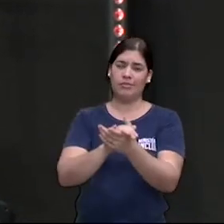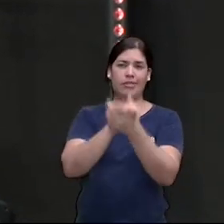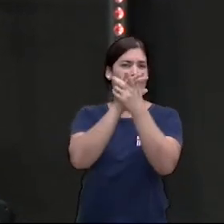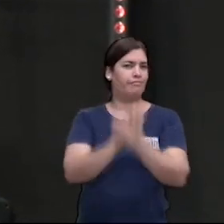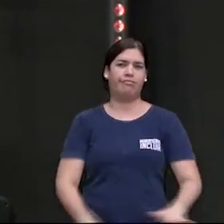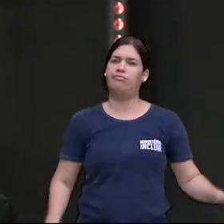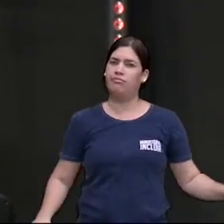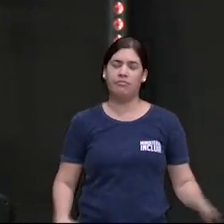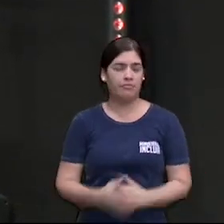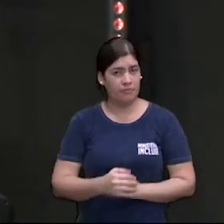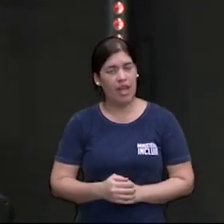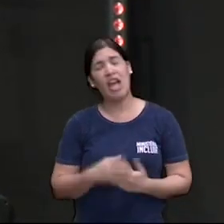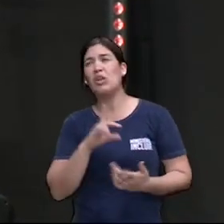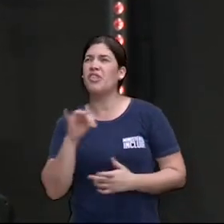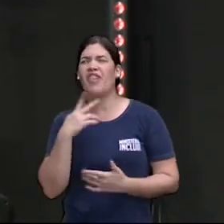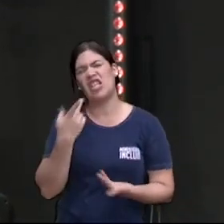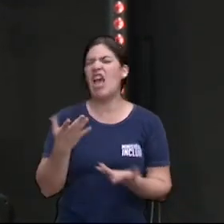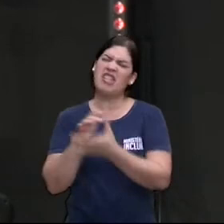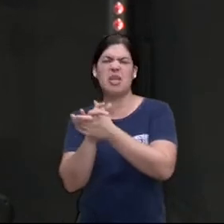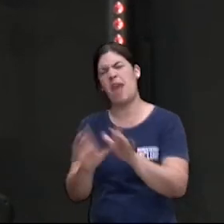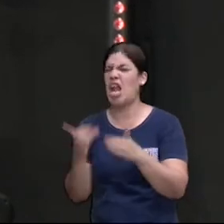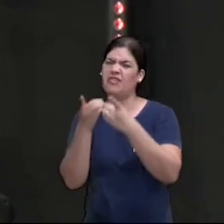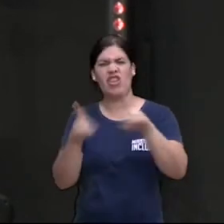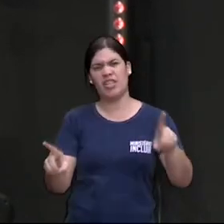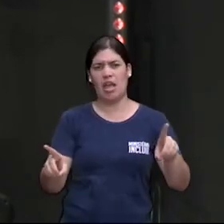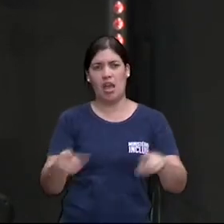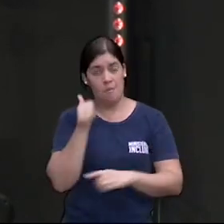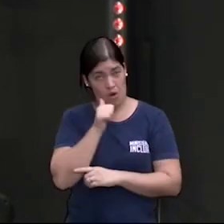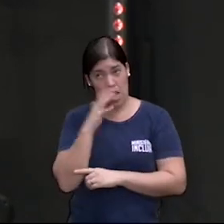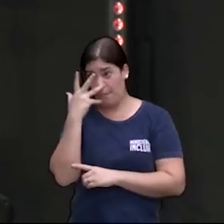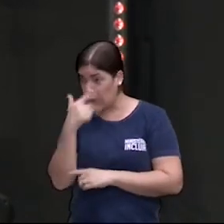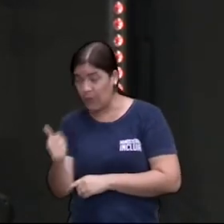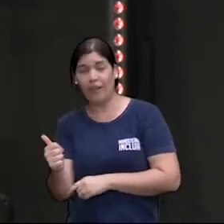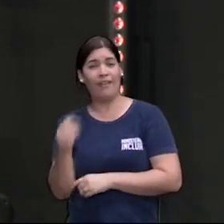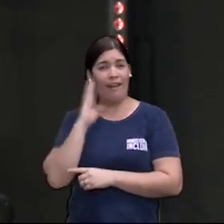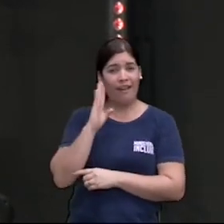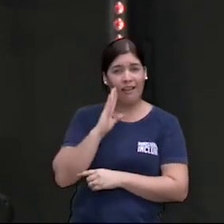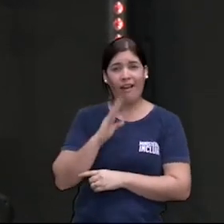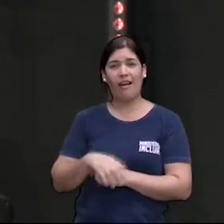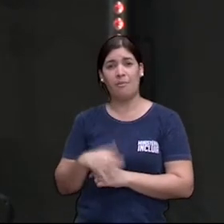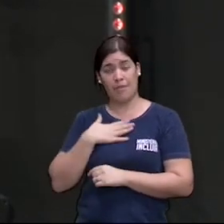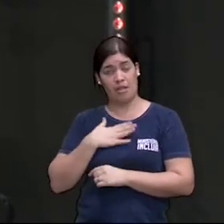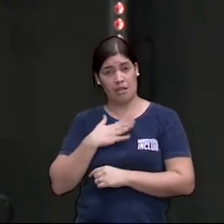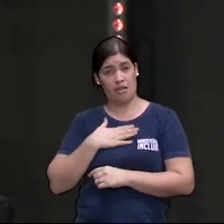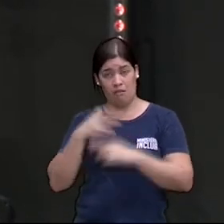ele foi lá, falou, vamos separar, vamos divorciar. Moça bonita, gente boa, bacana, minha ovelha.